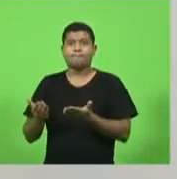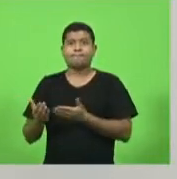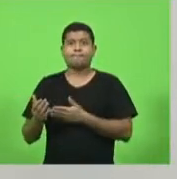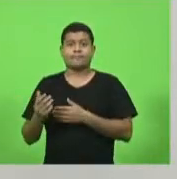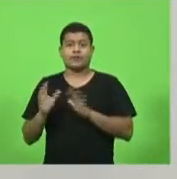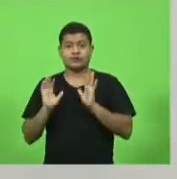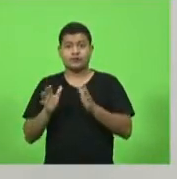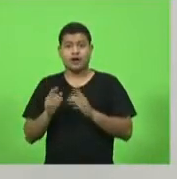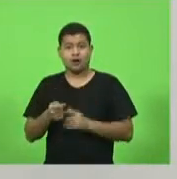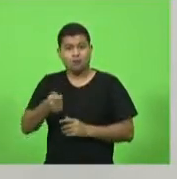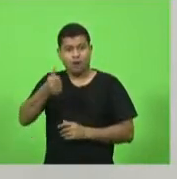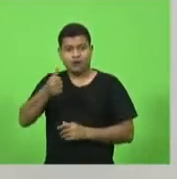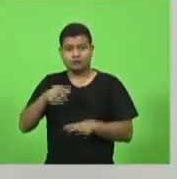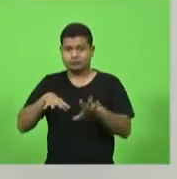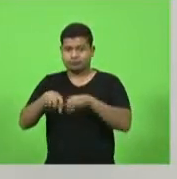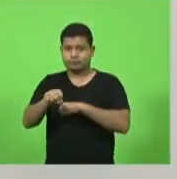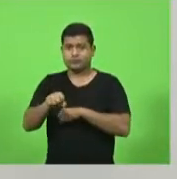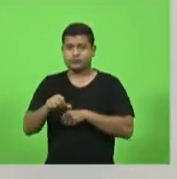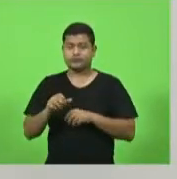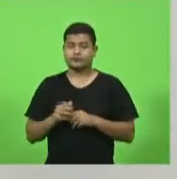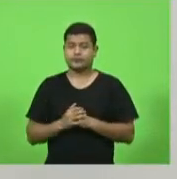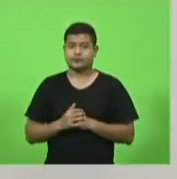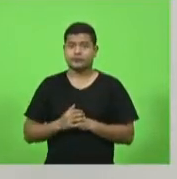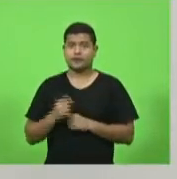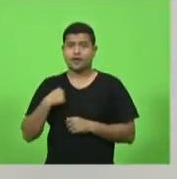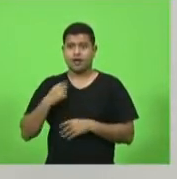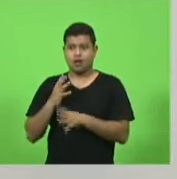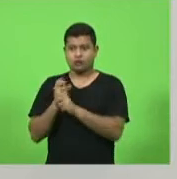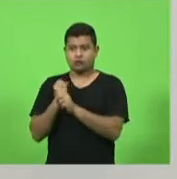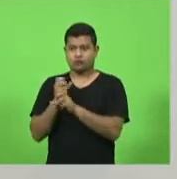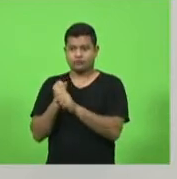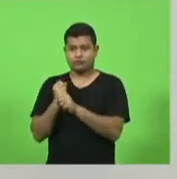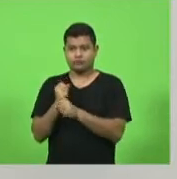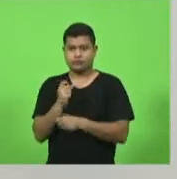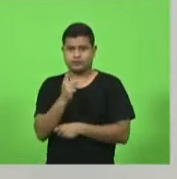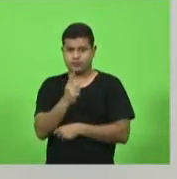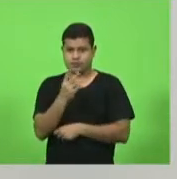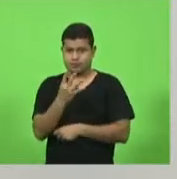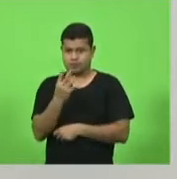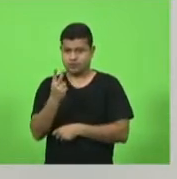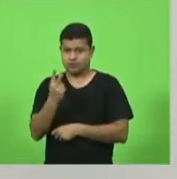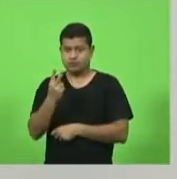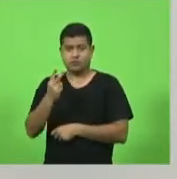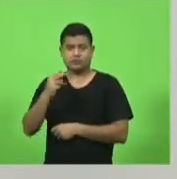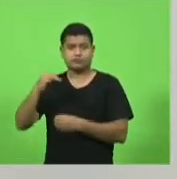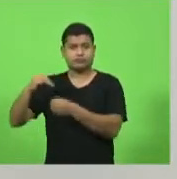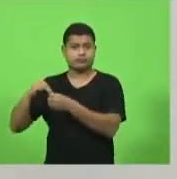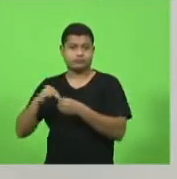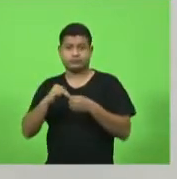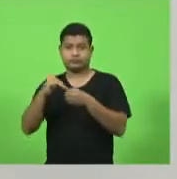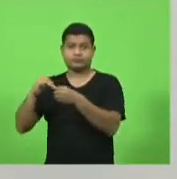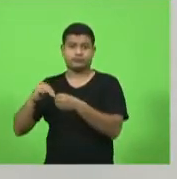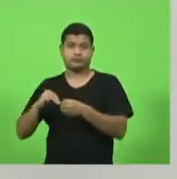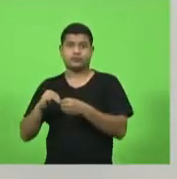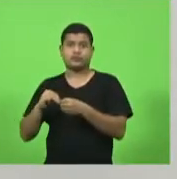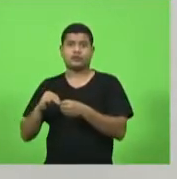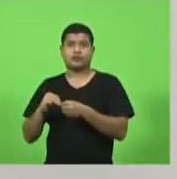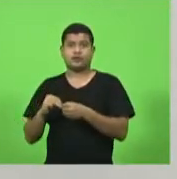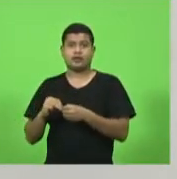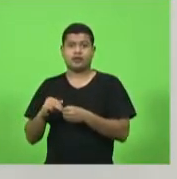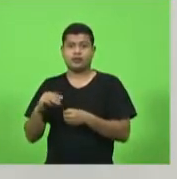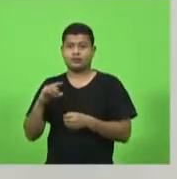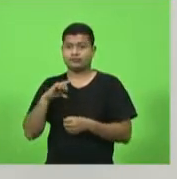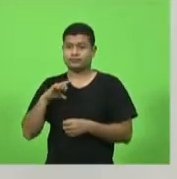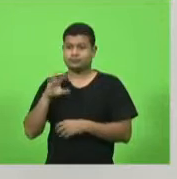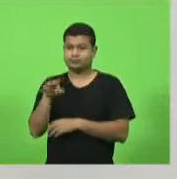distribuída. Contei ali 142 municípios de pronto, matematicamente,